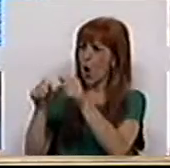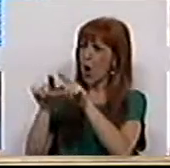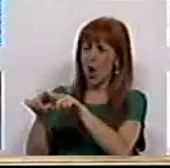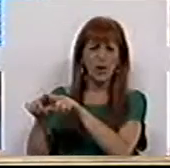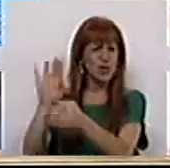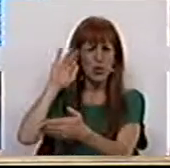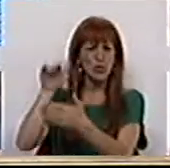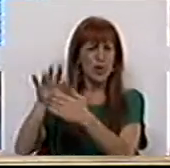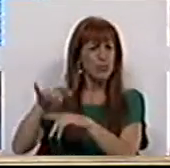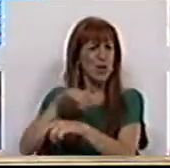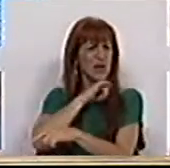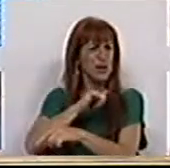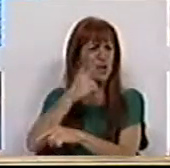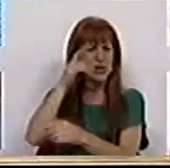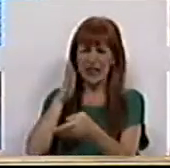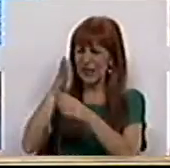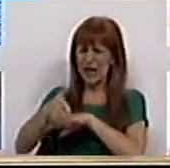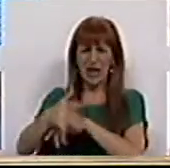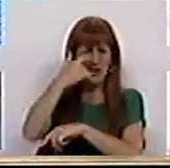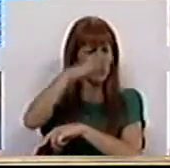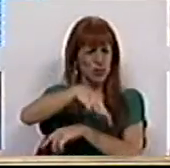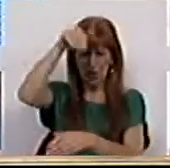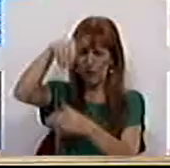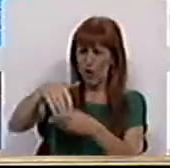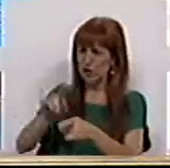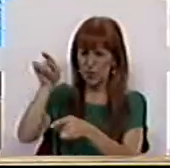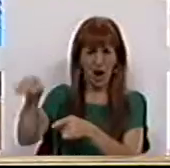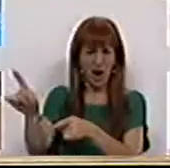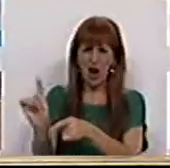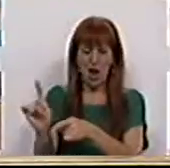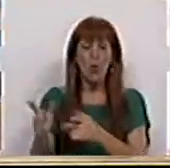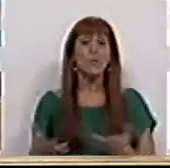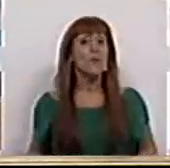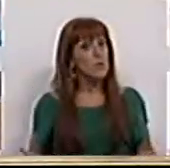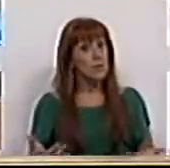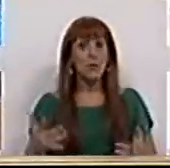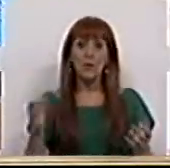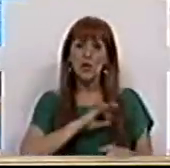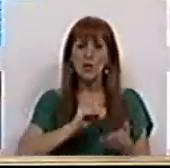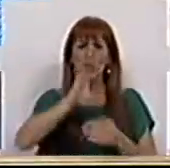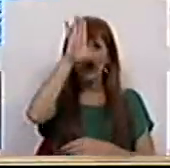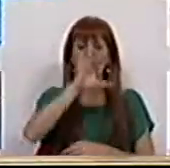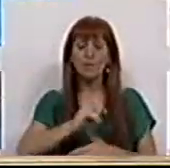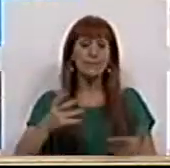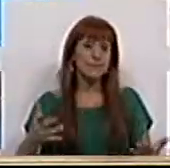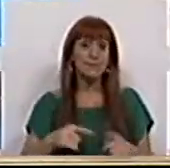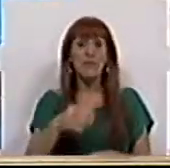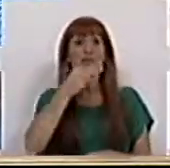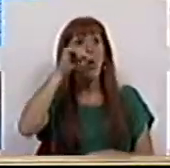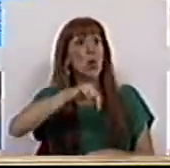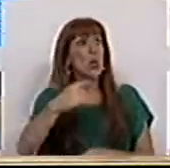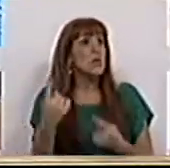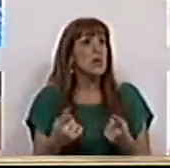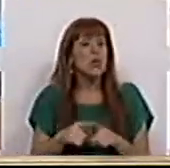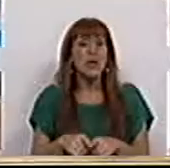não resultam da legitimidade direta do voto popular. Aliás, Sr. Secretário de Estado falou aqui